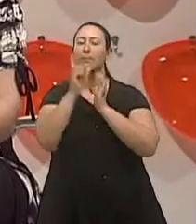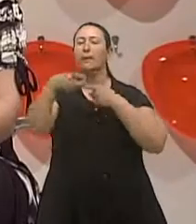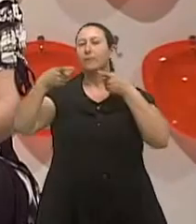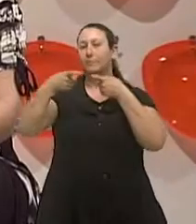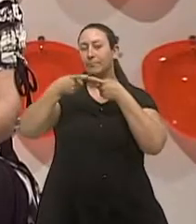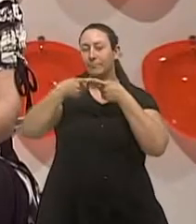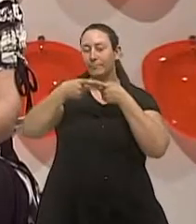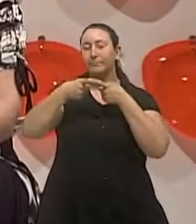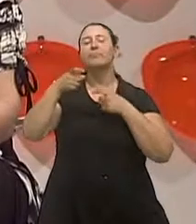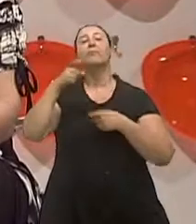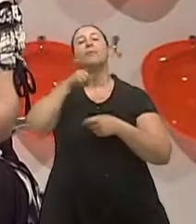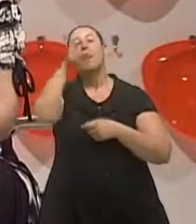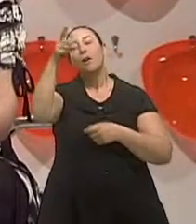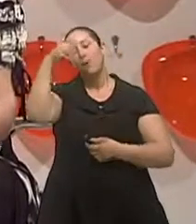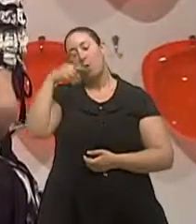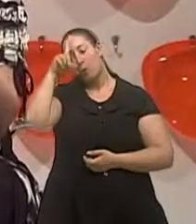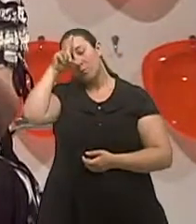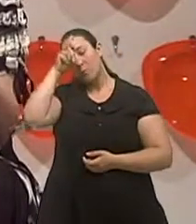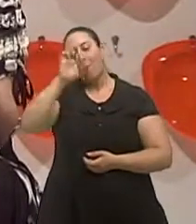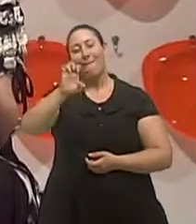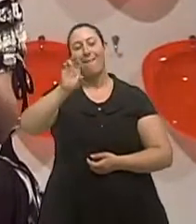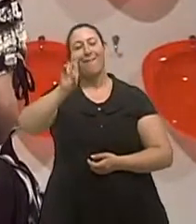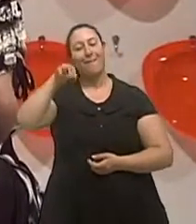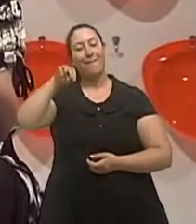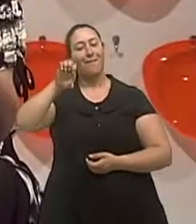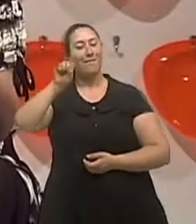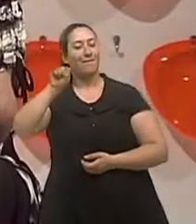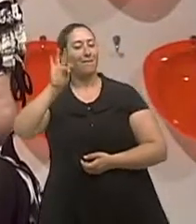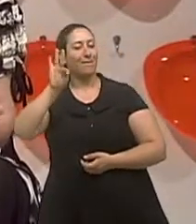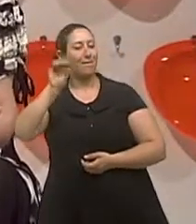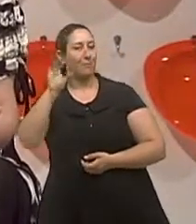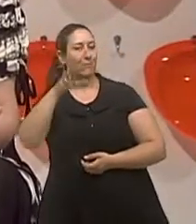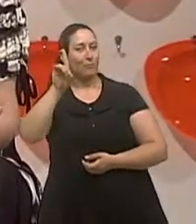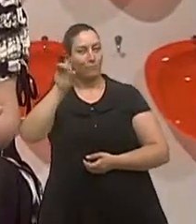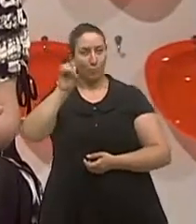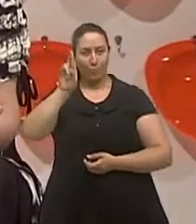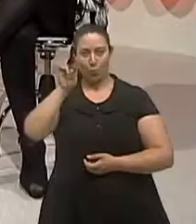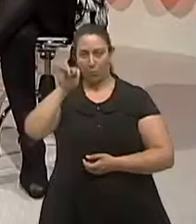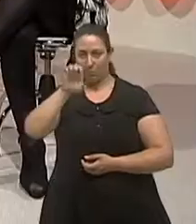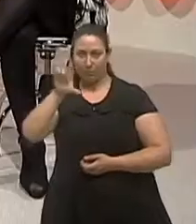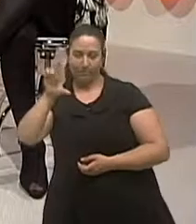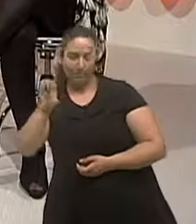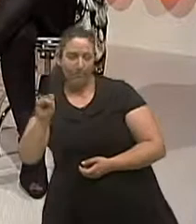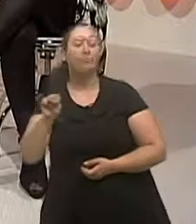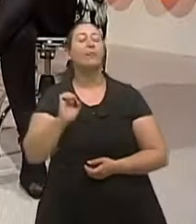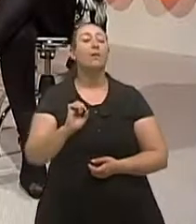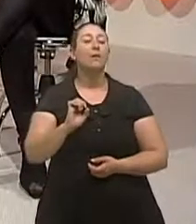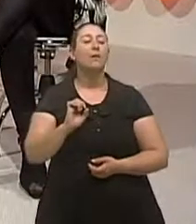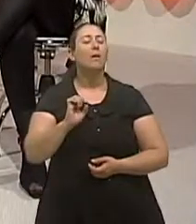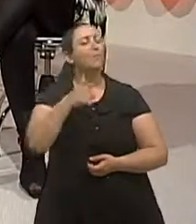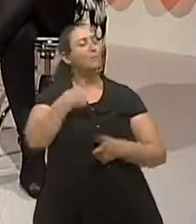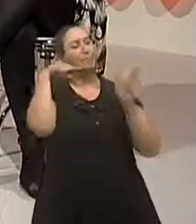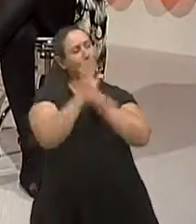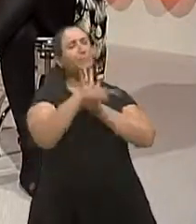Dornelli sobre o ronco, sobre a apneia. feito o diagnóstico que a pessoa tem apneia, doutor e que está